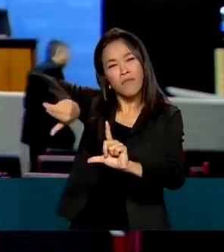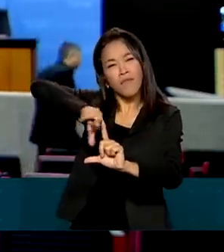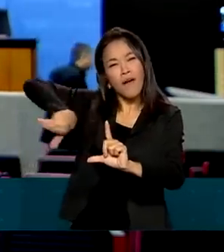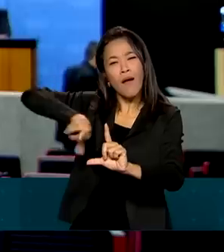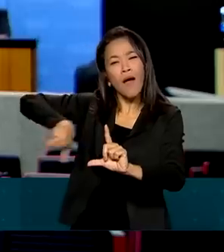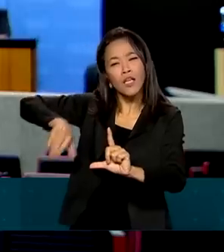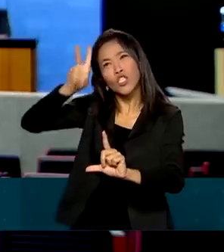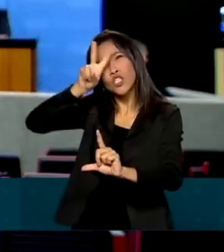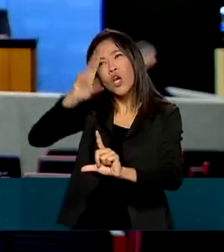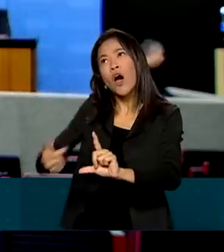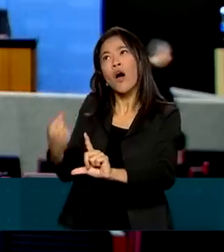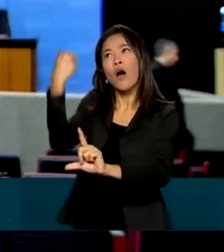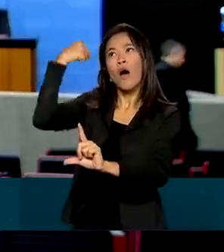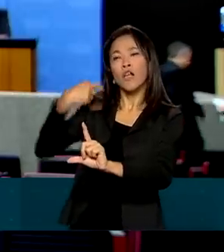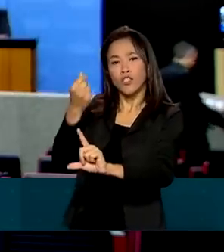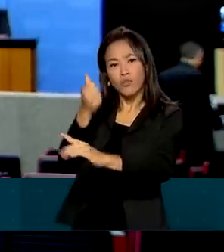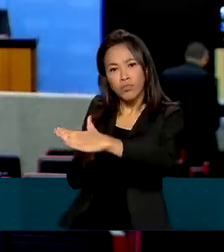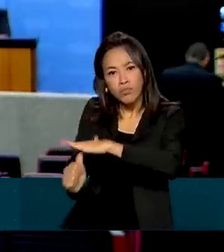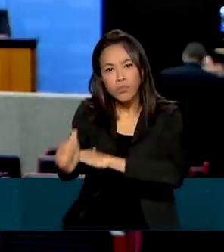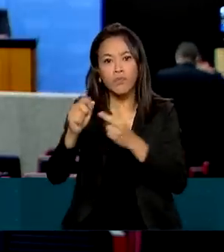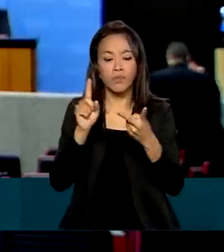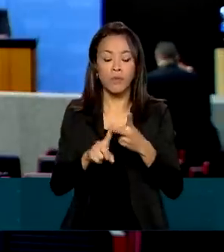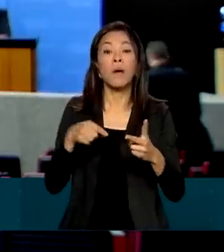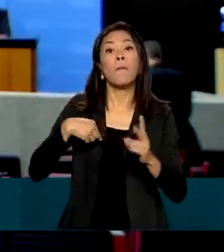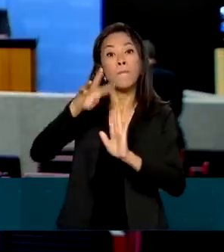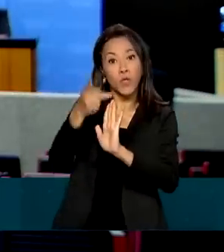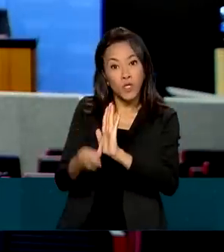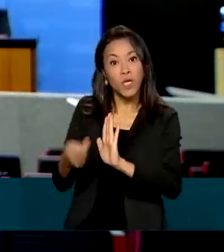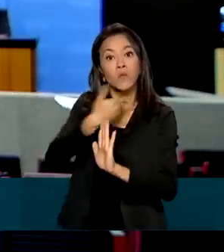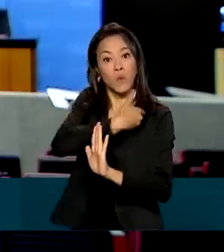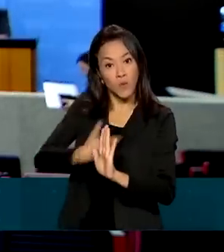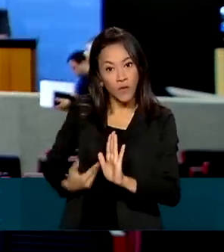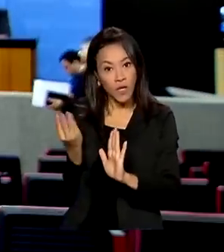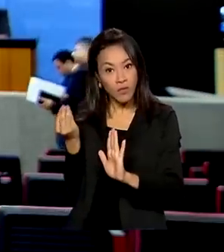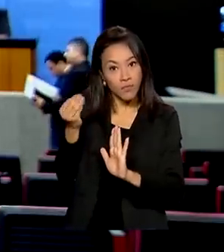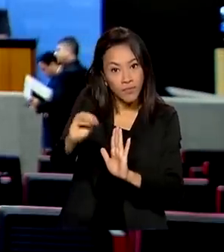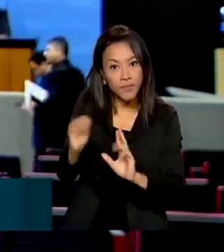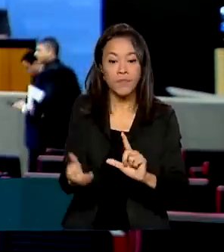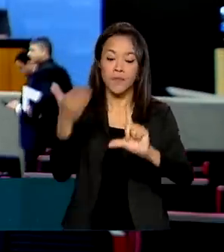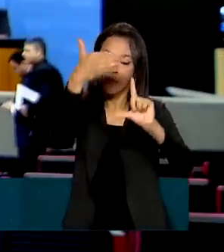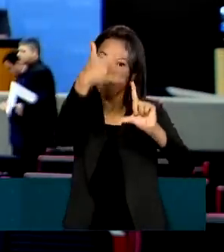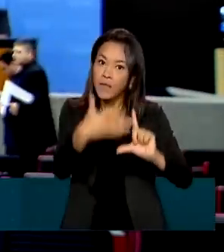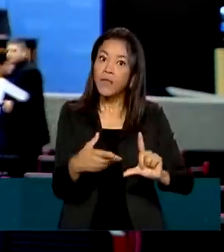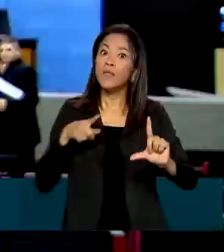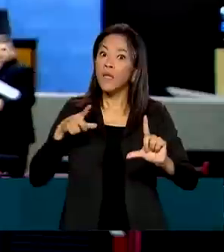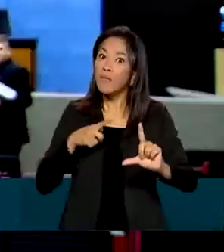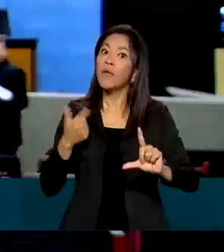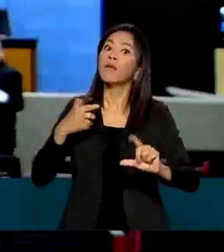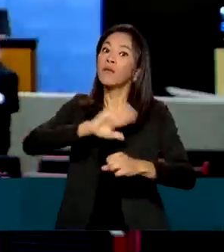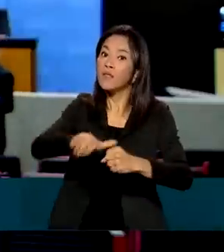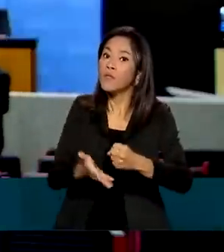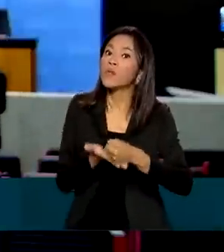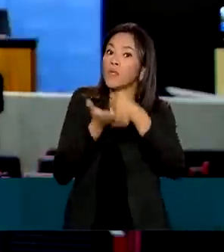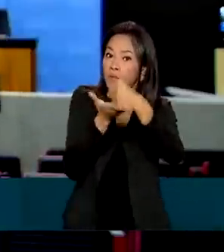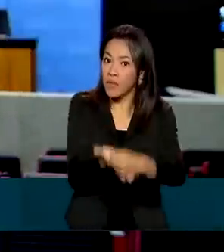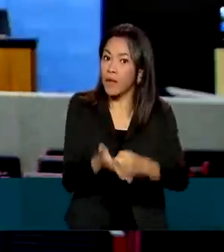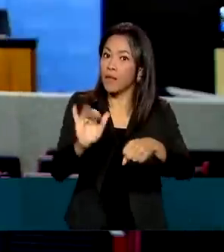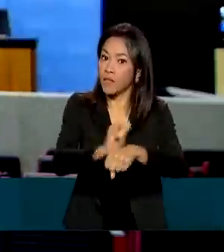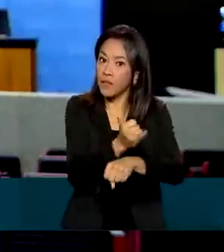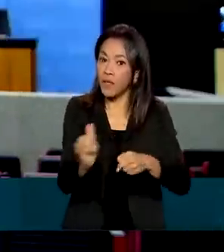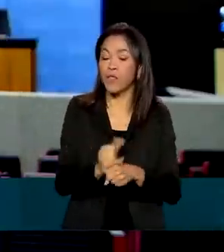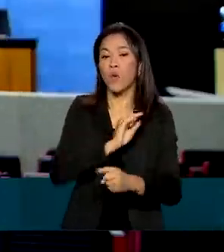investimentos, a carteira de projetos do governo e medidas de sustentabilidade. O objetivo é tornar os